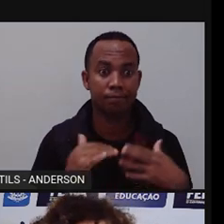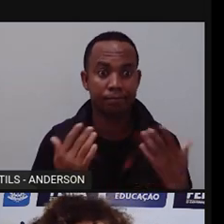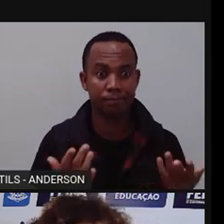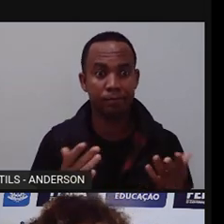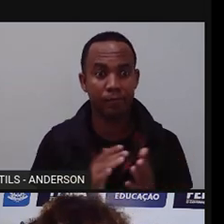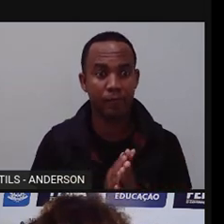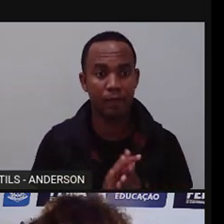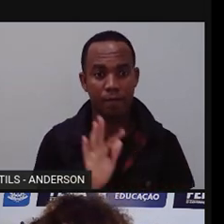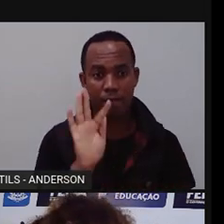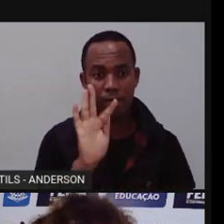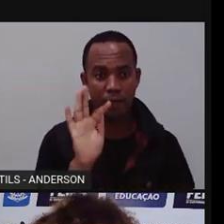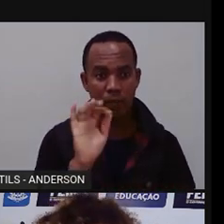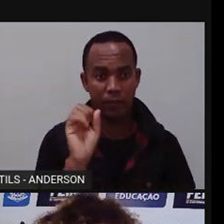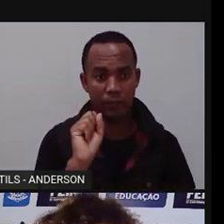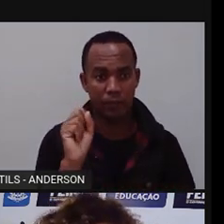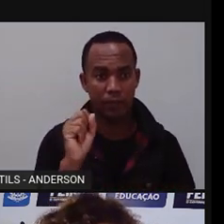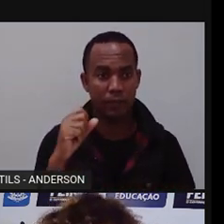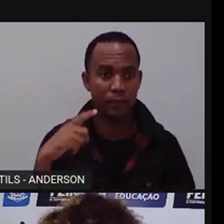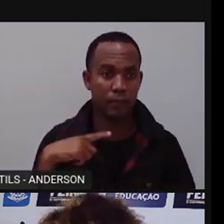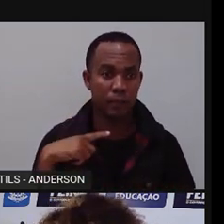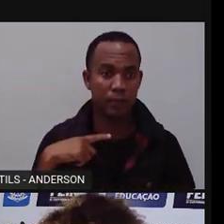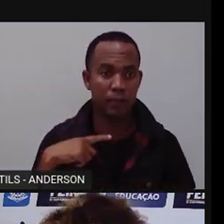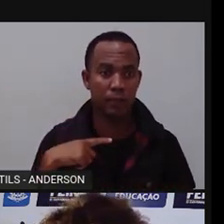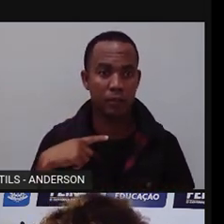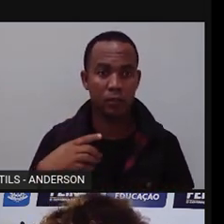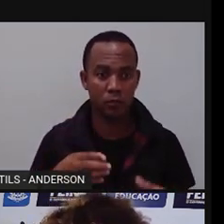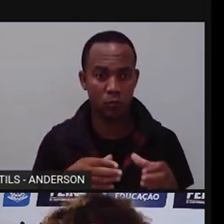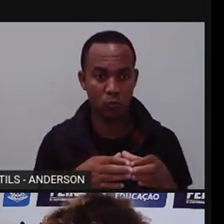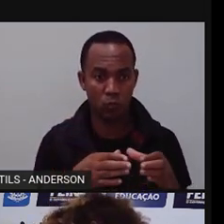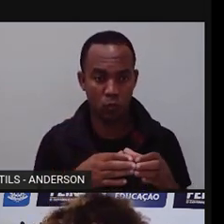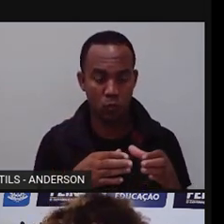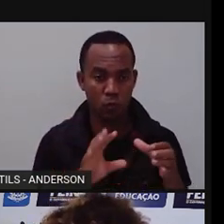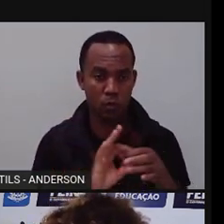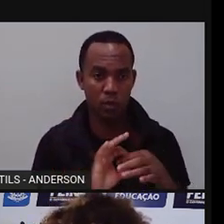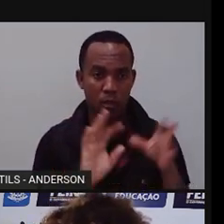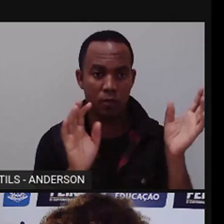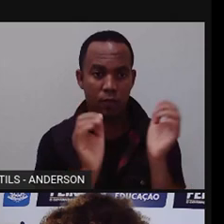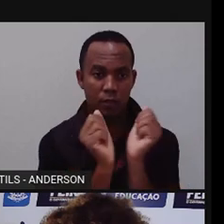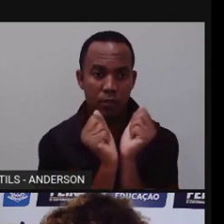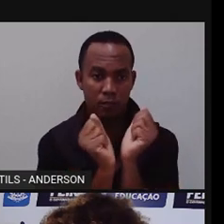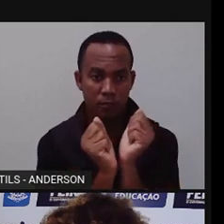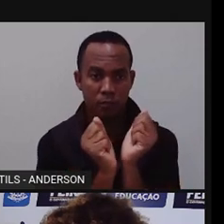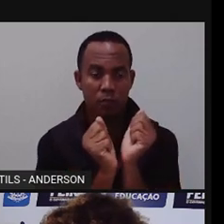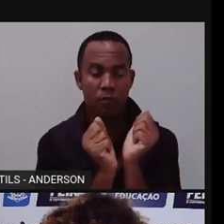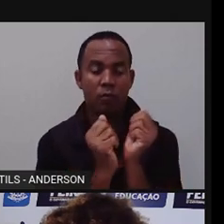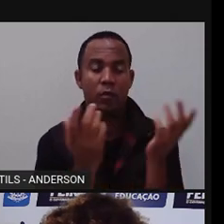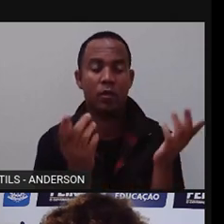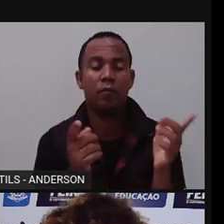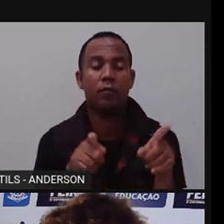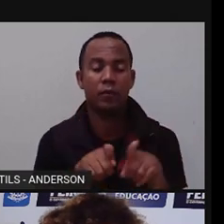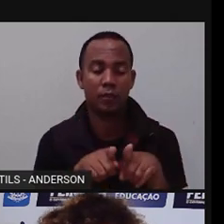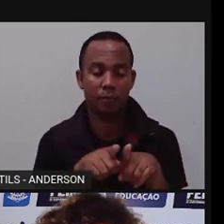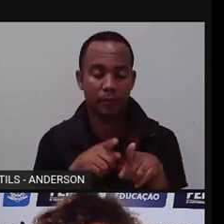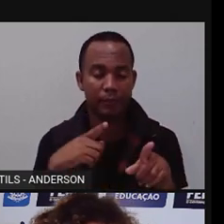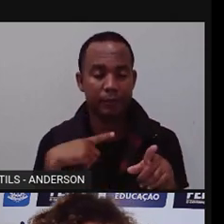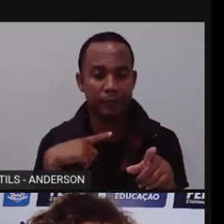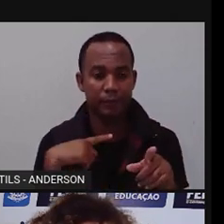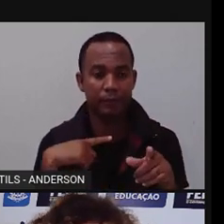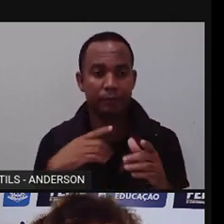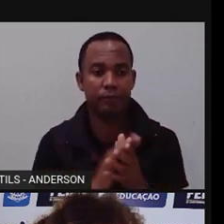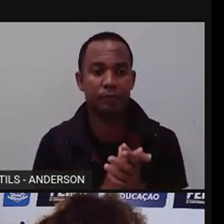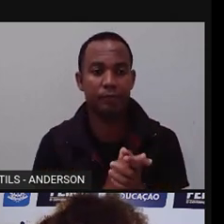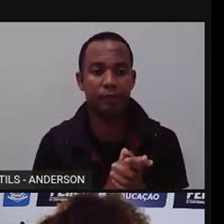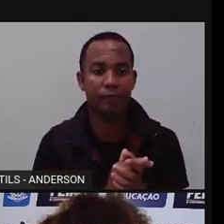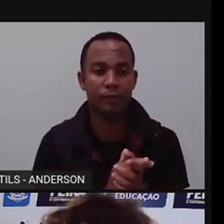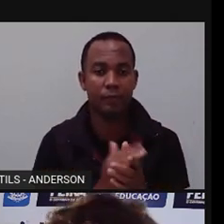Feira de Santana possui alguma comunidade quilombola, a Pro falou sobre elas, inclusive, a resposta do primeiro item acaba se